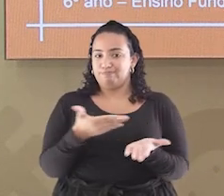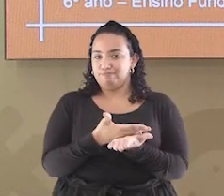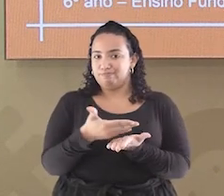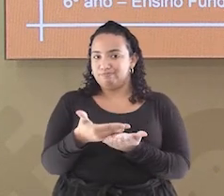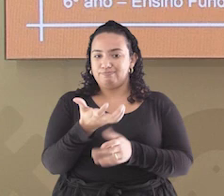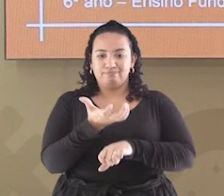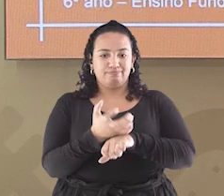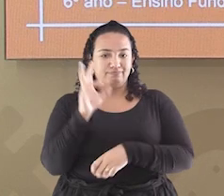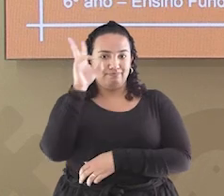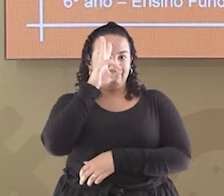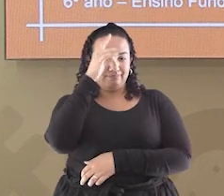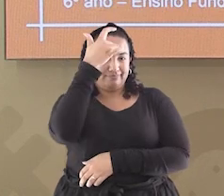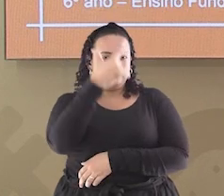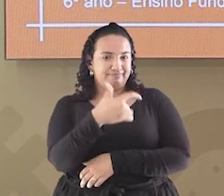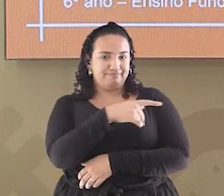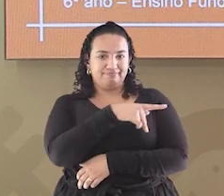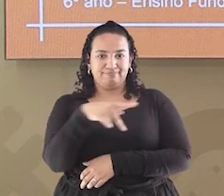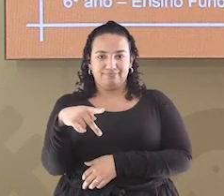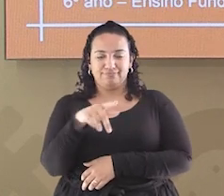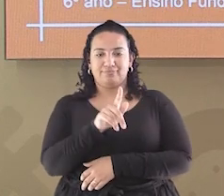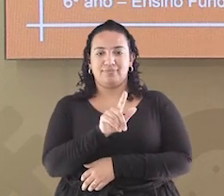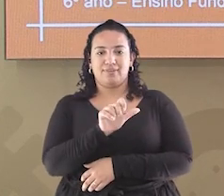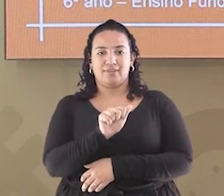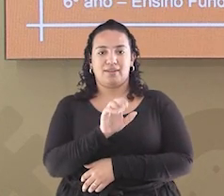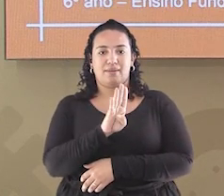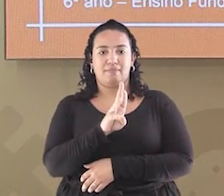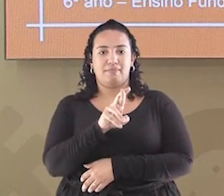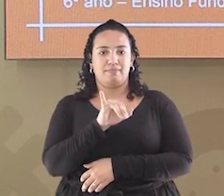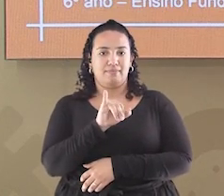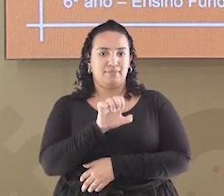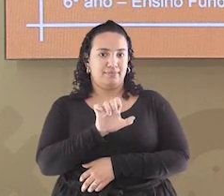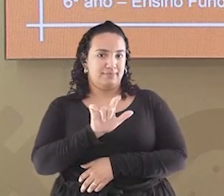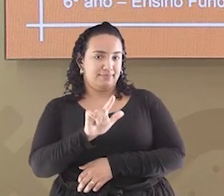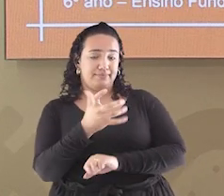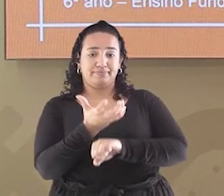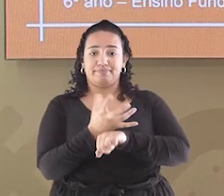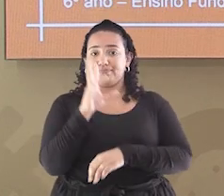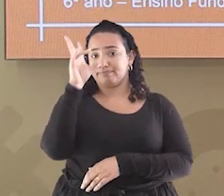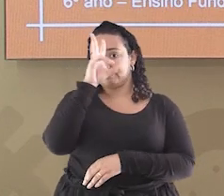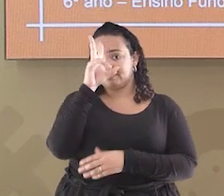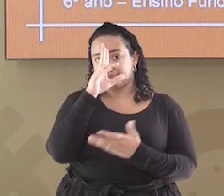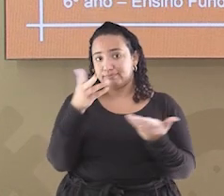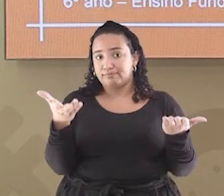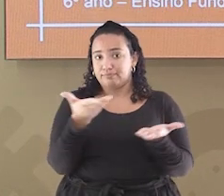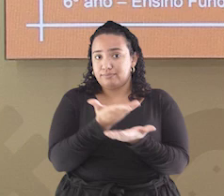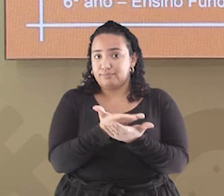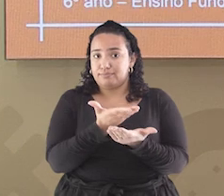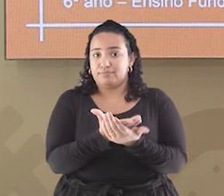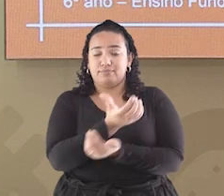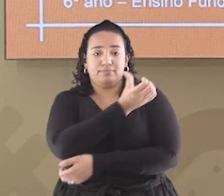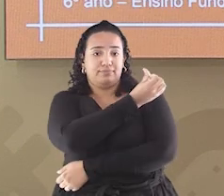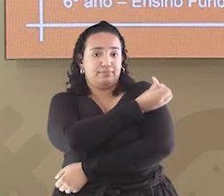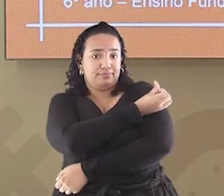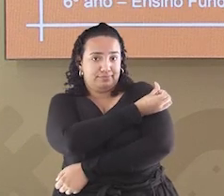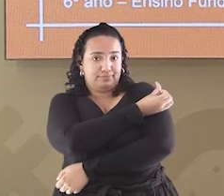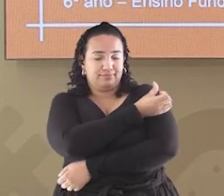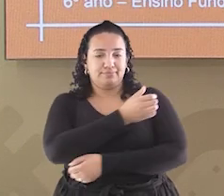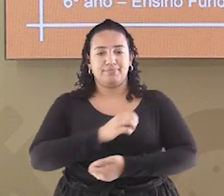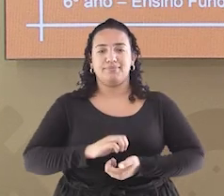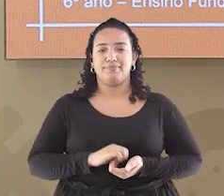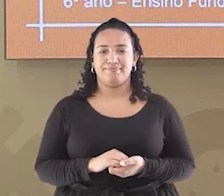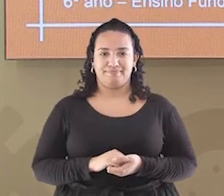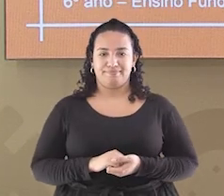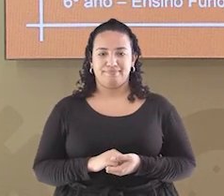sua aula de história. Eu sou o professor Gabriel Jesus da disciplina de história e essa aula é para o sexto ano dos anos finais do ensino